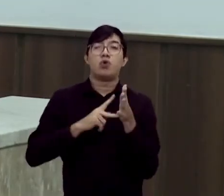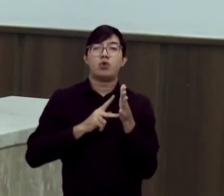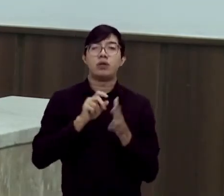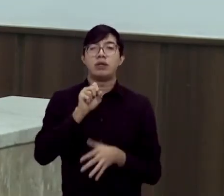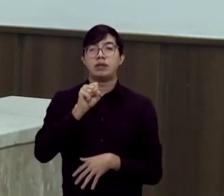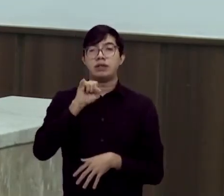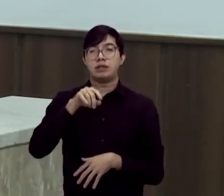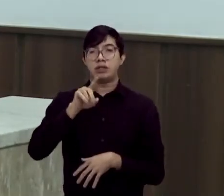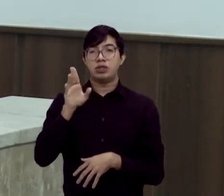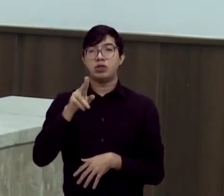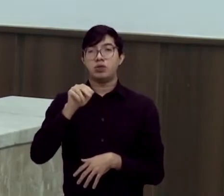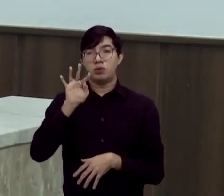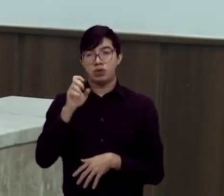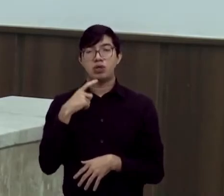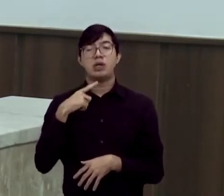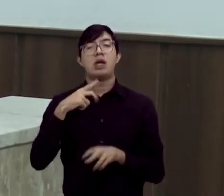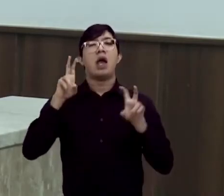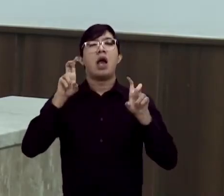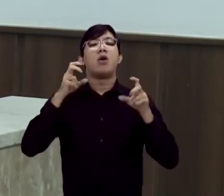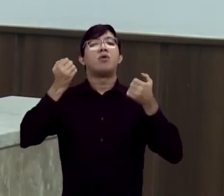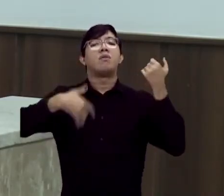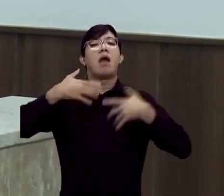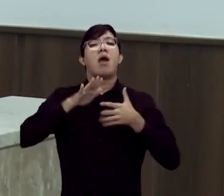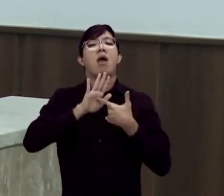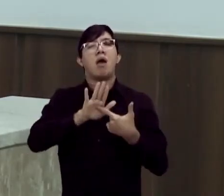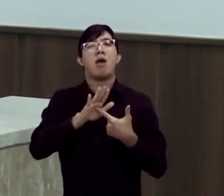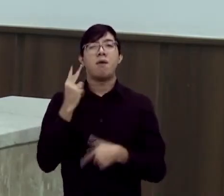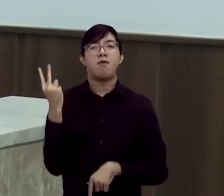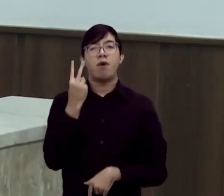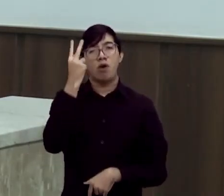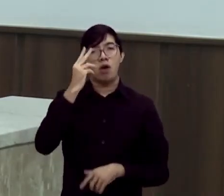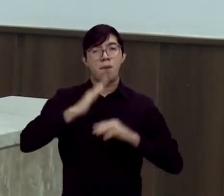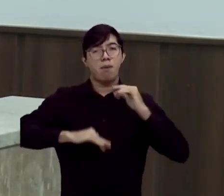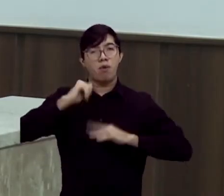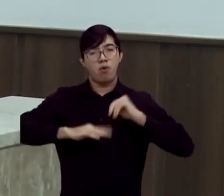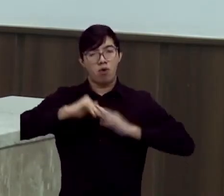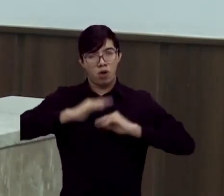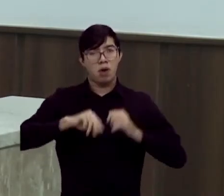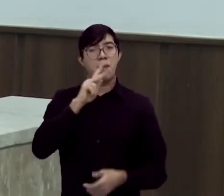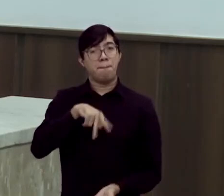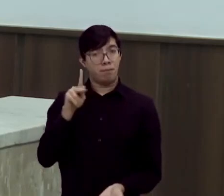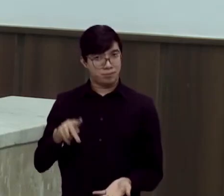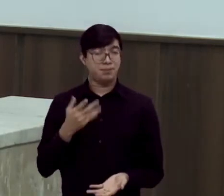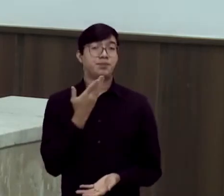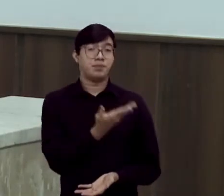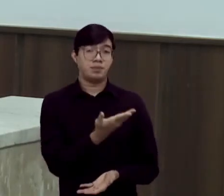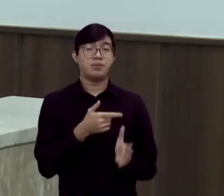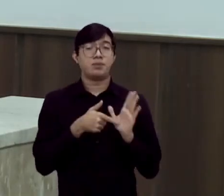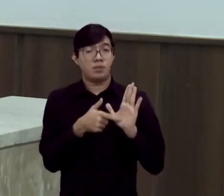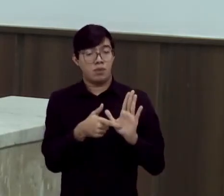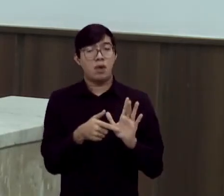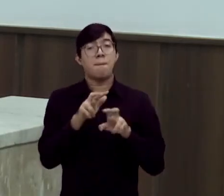uma pauta específica voltada para a valorização dos profissionais trabalhadores da educação. Então, investir em